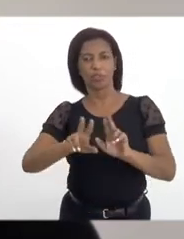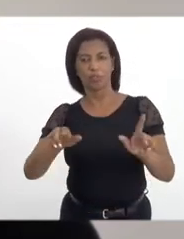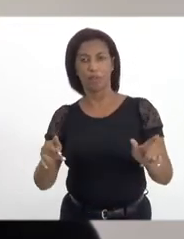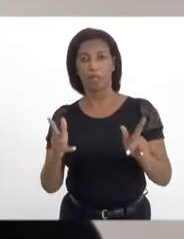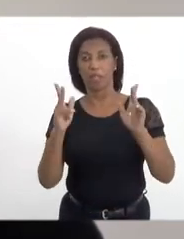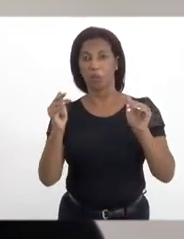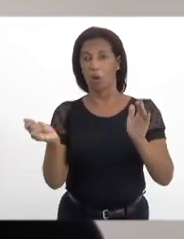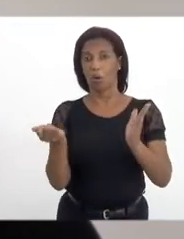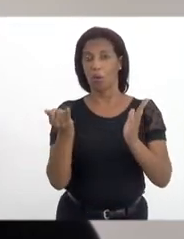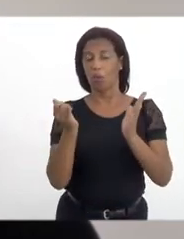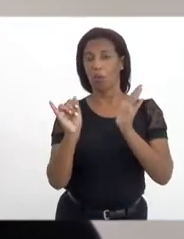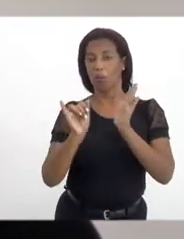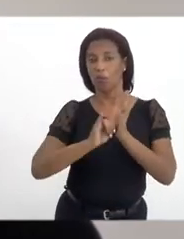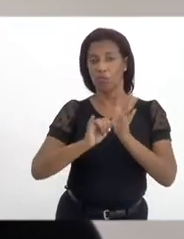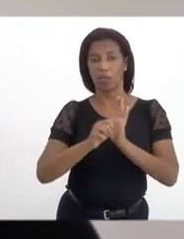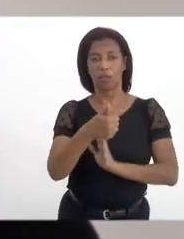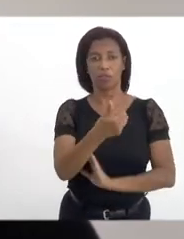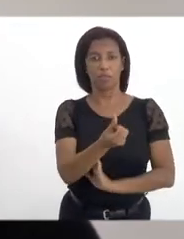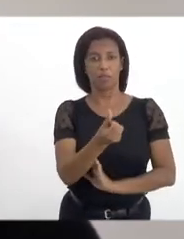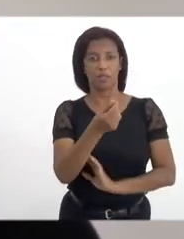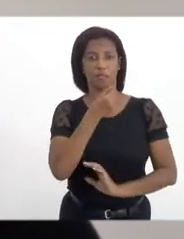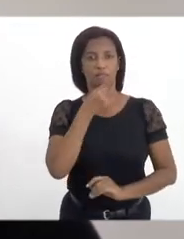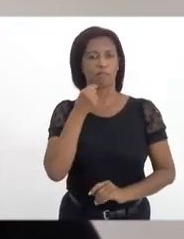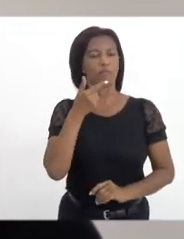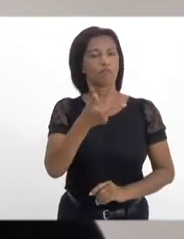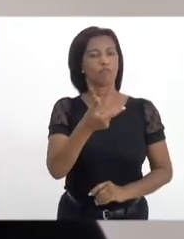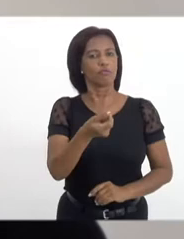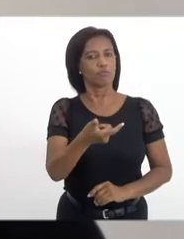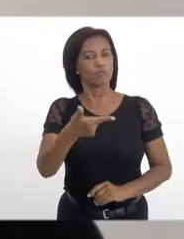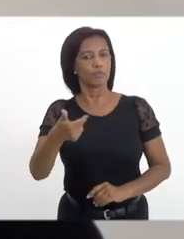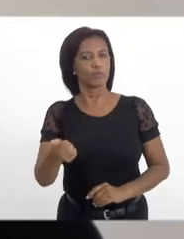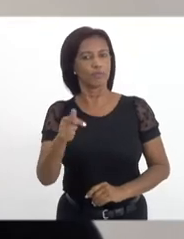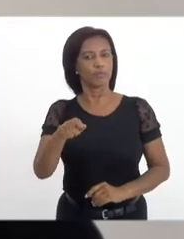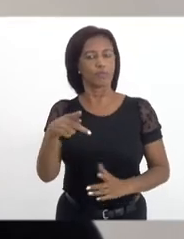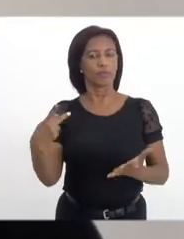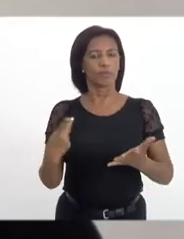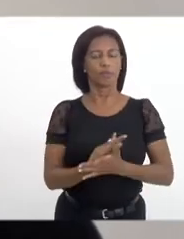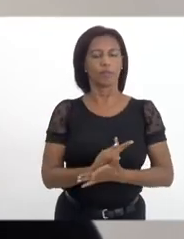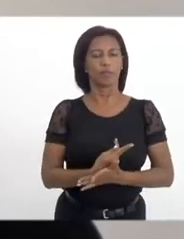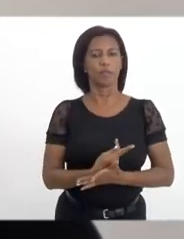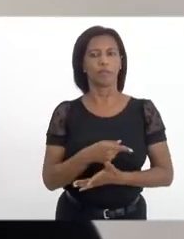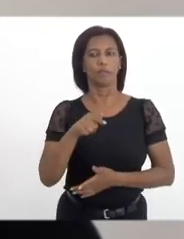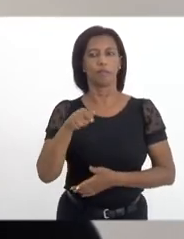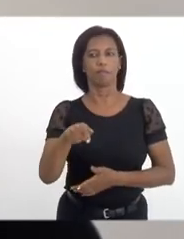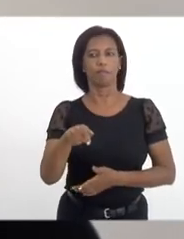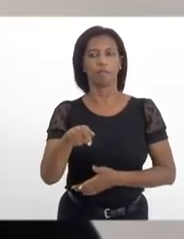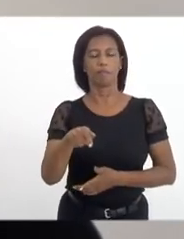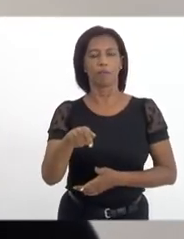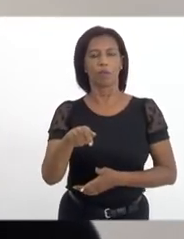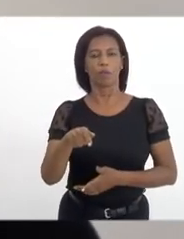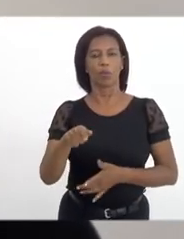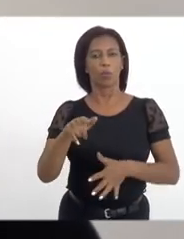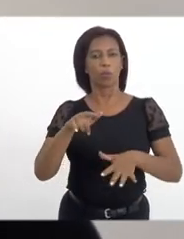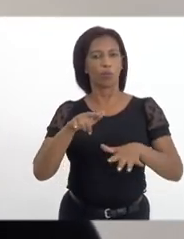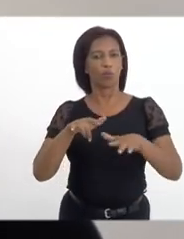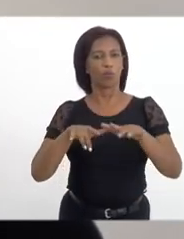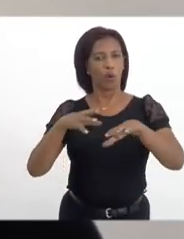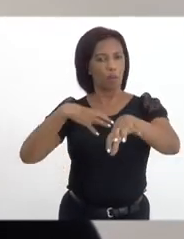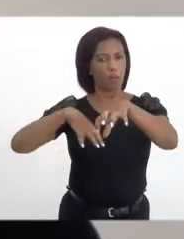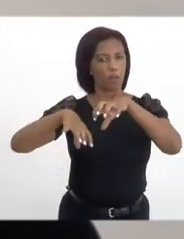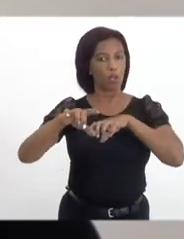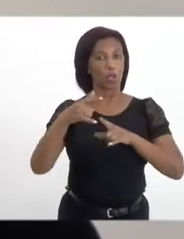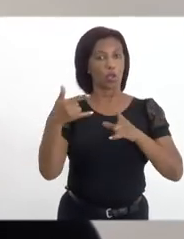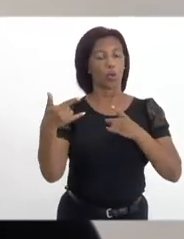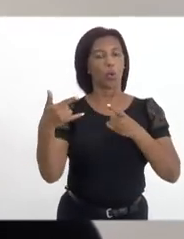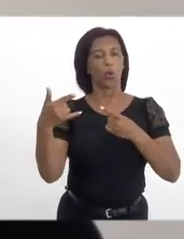publicado em 16 de setembro de 2021, que será realizada no meio do digital via Zoom,